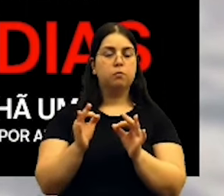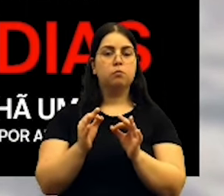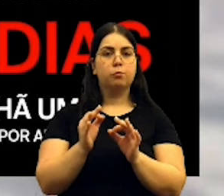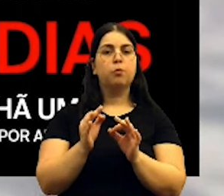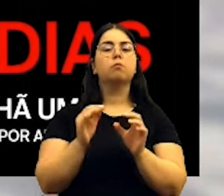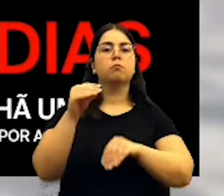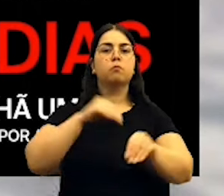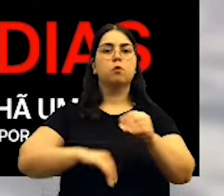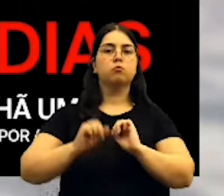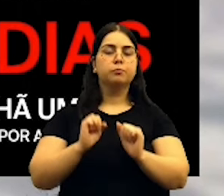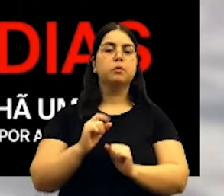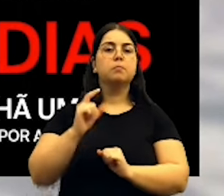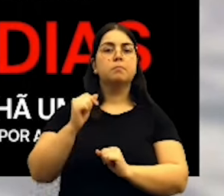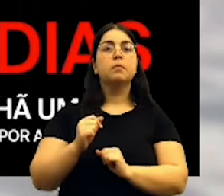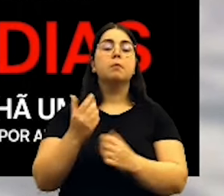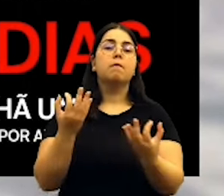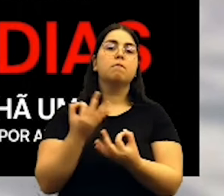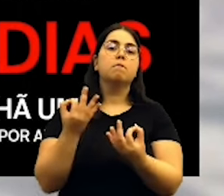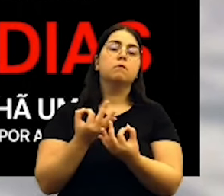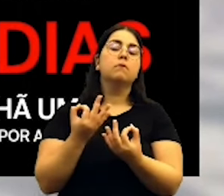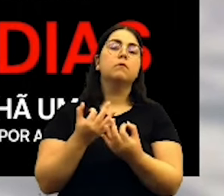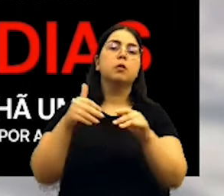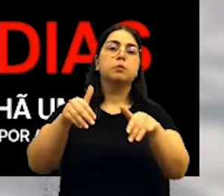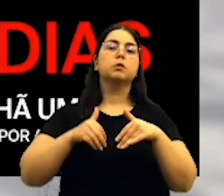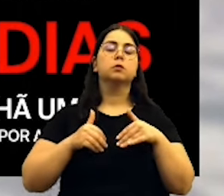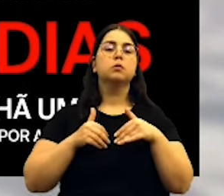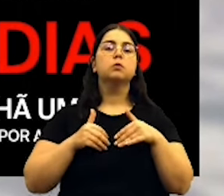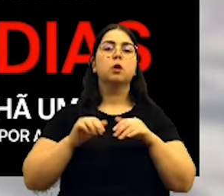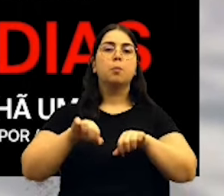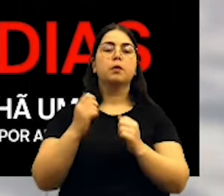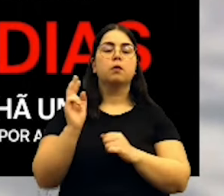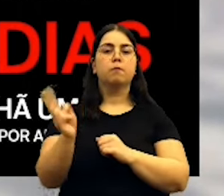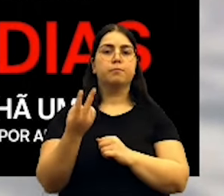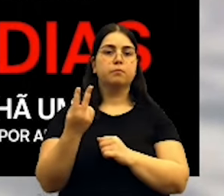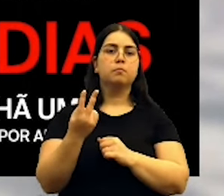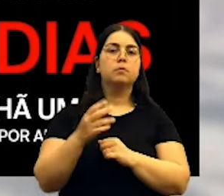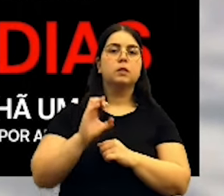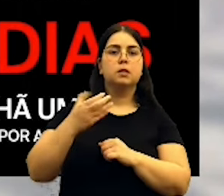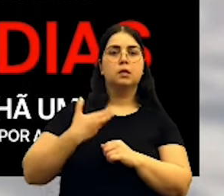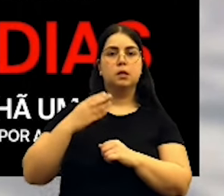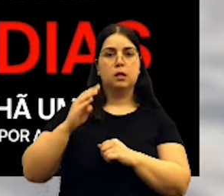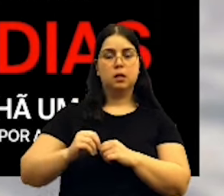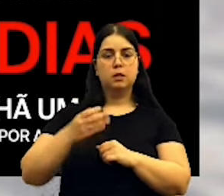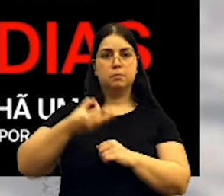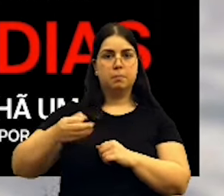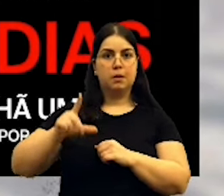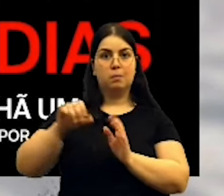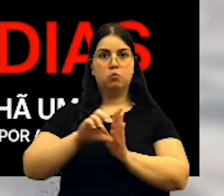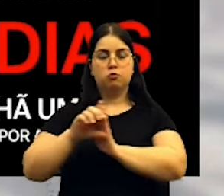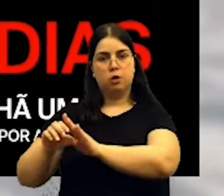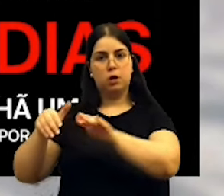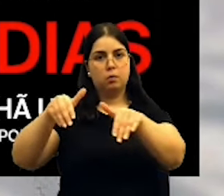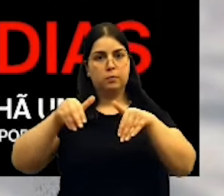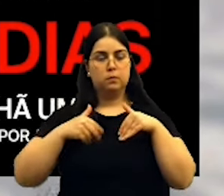sofreu a abstenção por parte de dois partidos, o CDS, o PP e o Chega, e isto também já